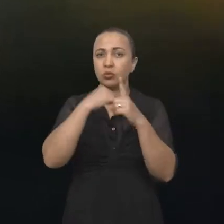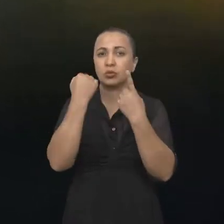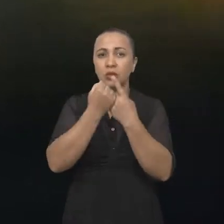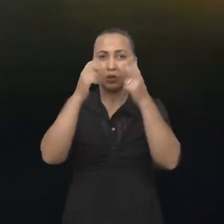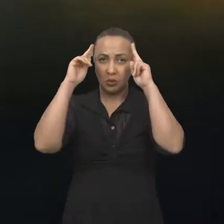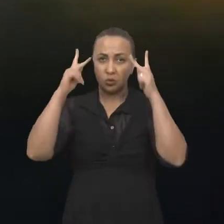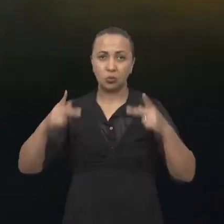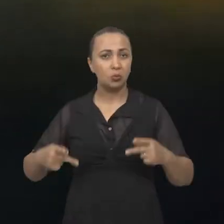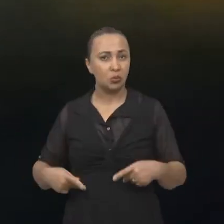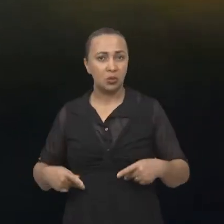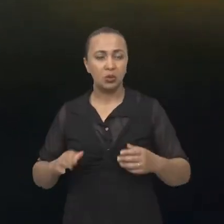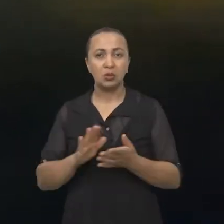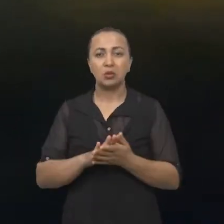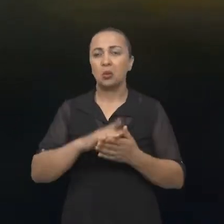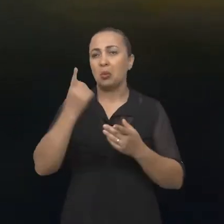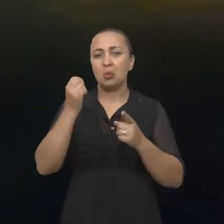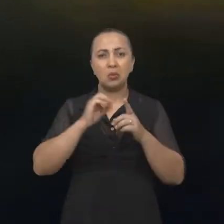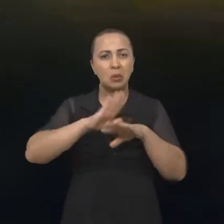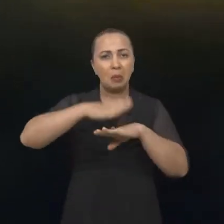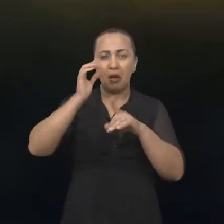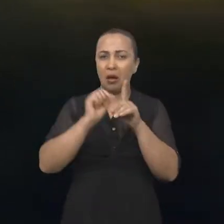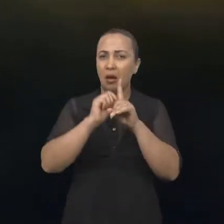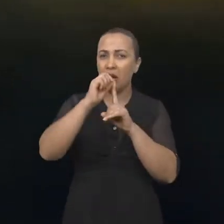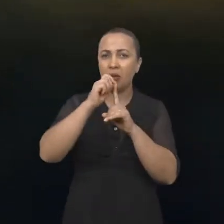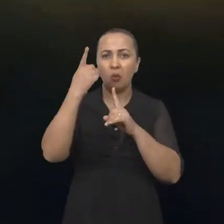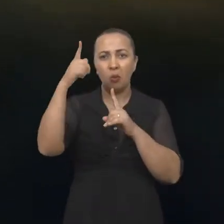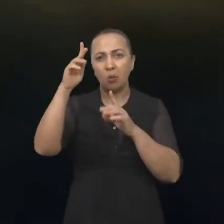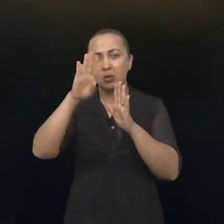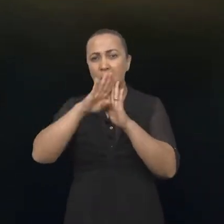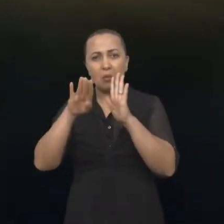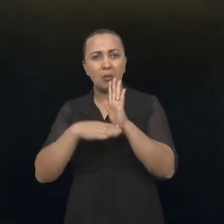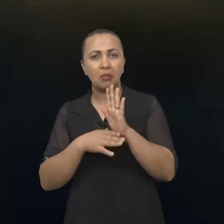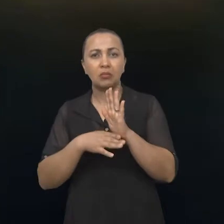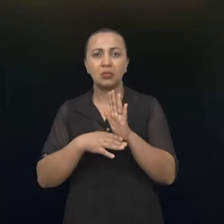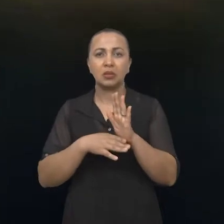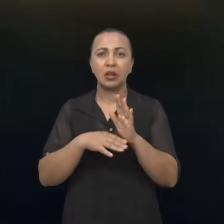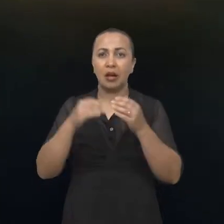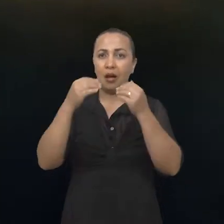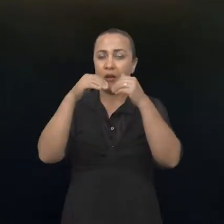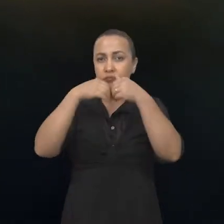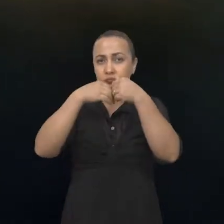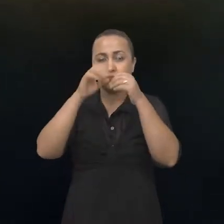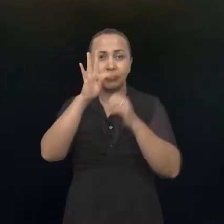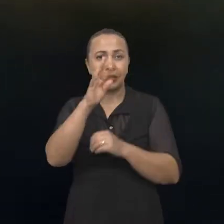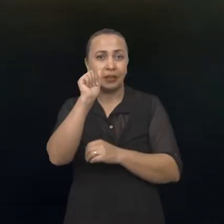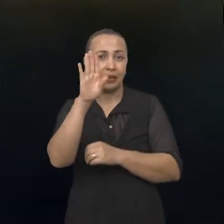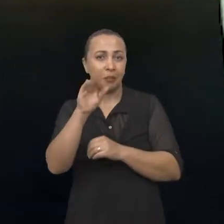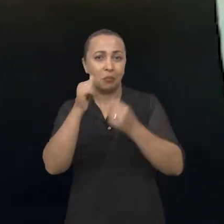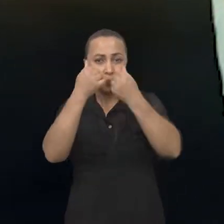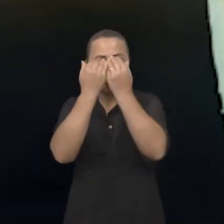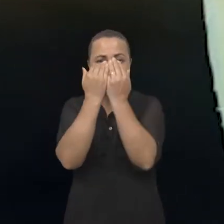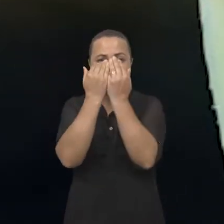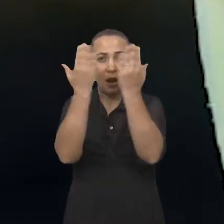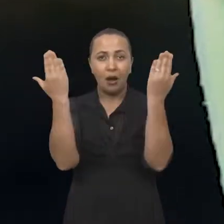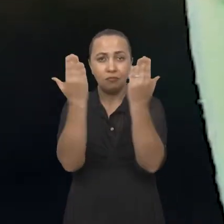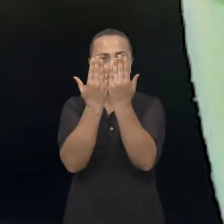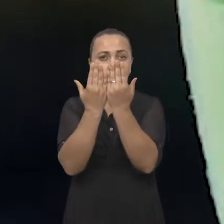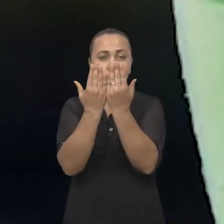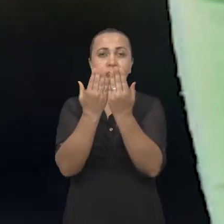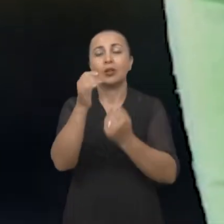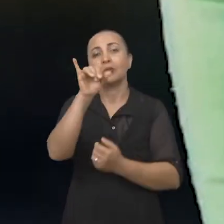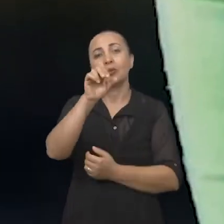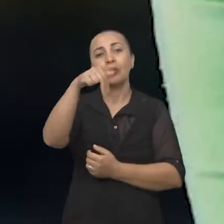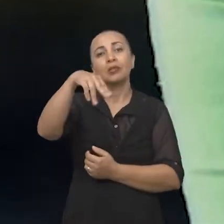sociedades humanas, né? Uns em maior grau, outros em menor grau, que é o tabu do incesto. E aí Lévi-Strauss vai dizer, isso acontece